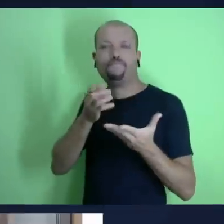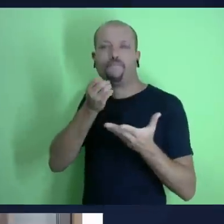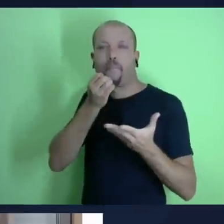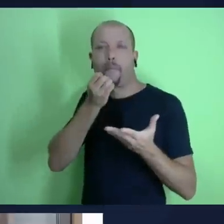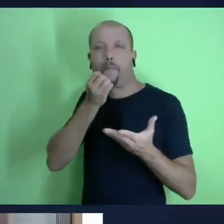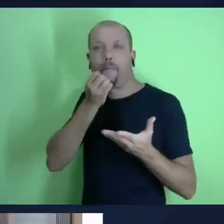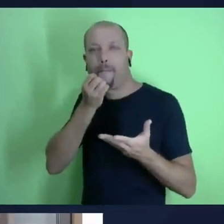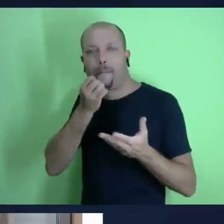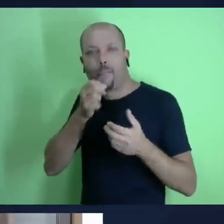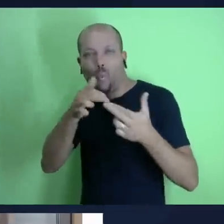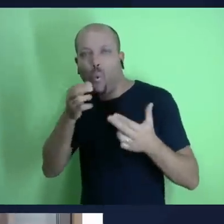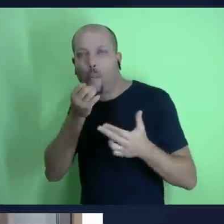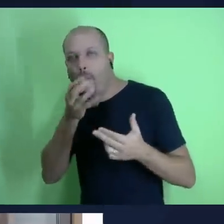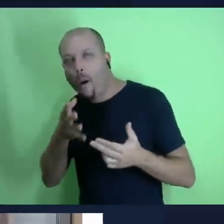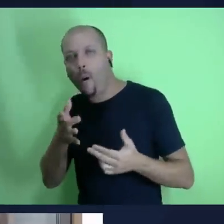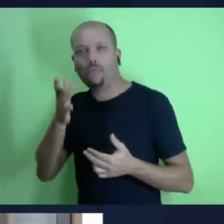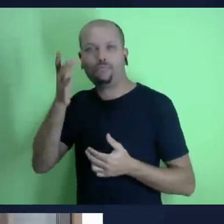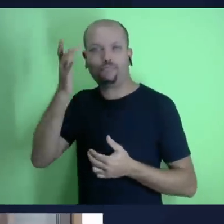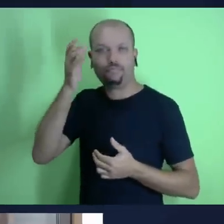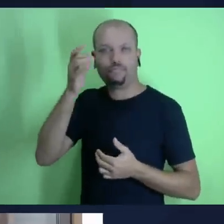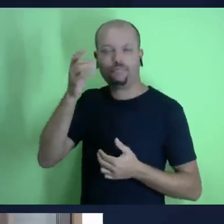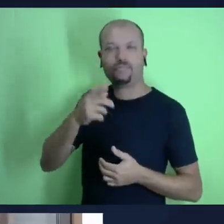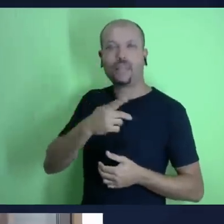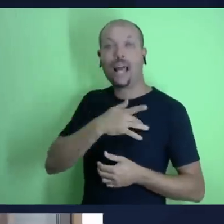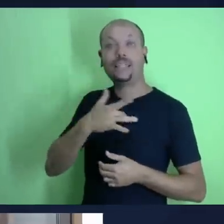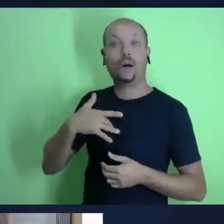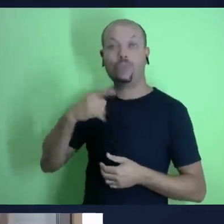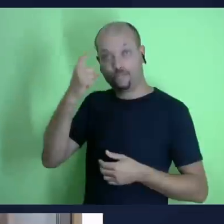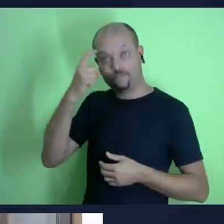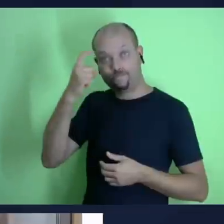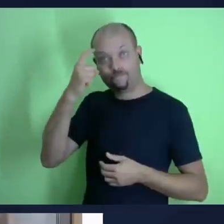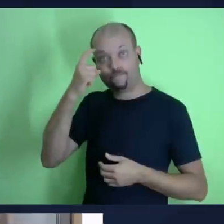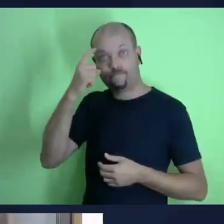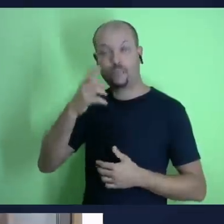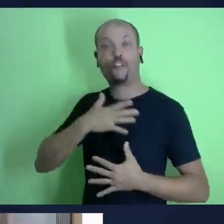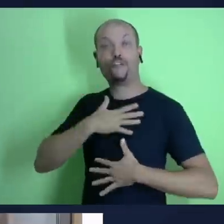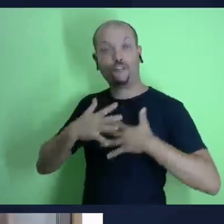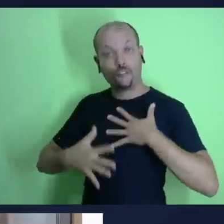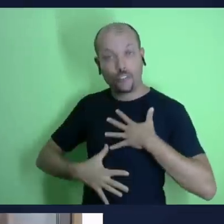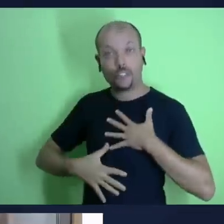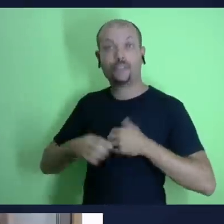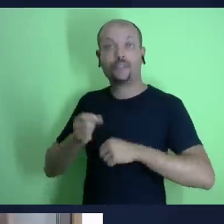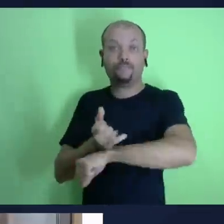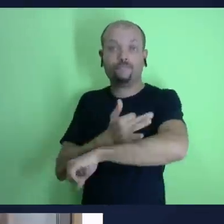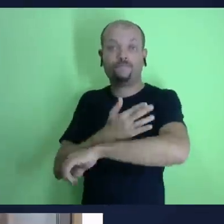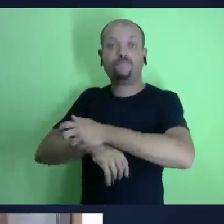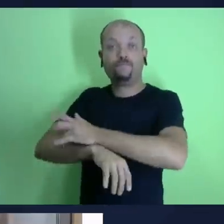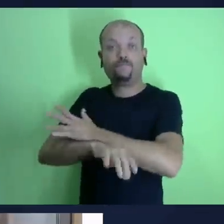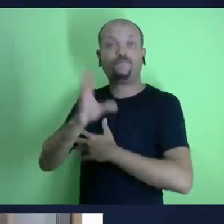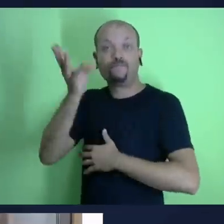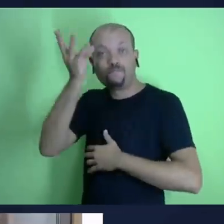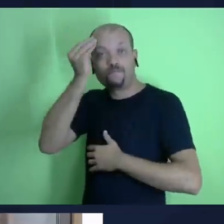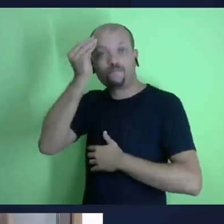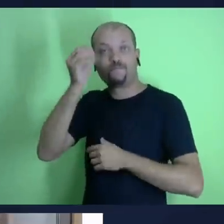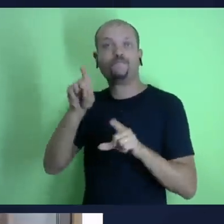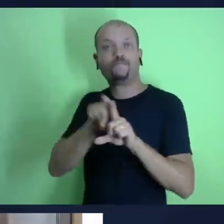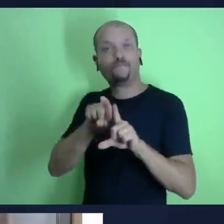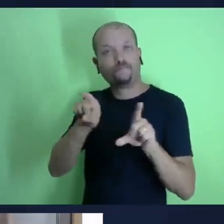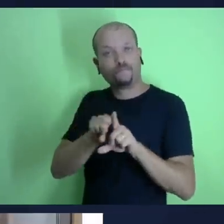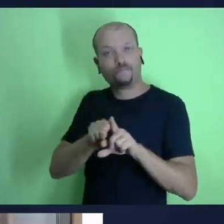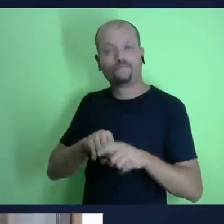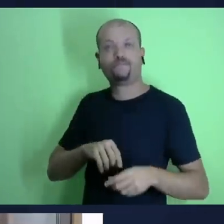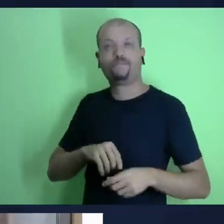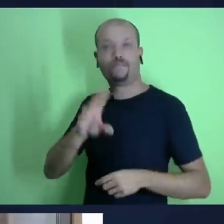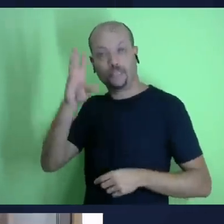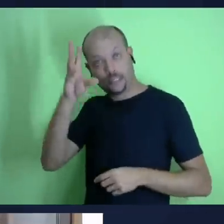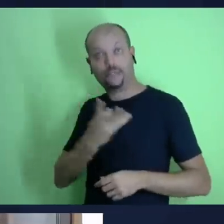responsabilidade que nós temos como filhos de de deus né de amarmos ao senhor